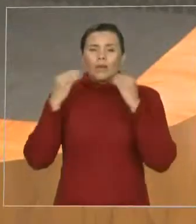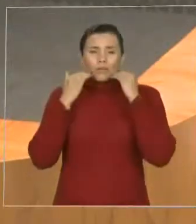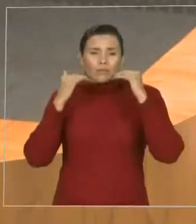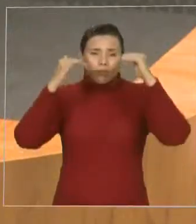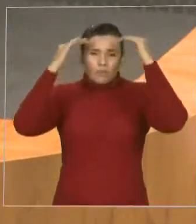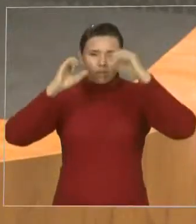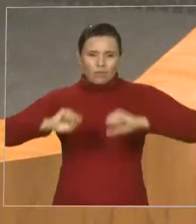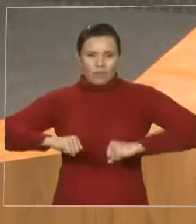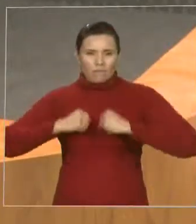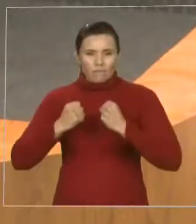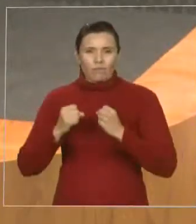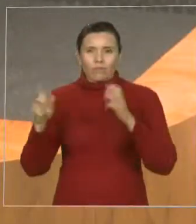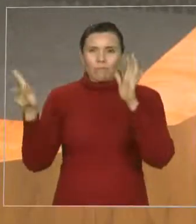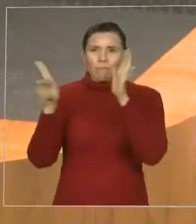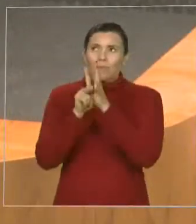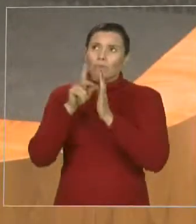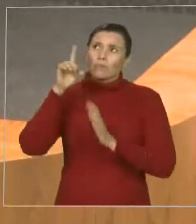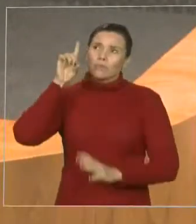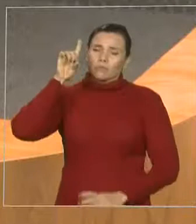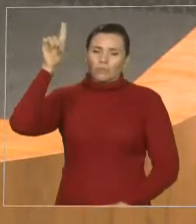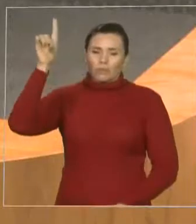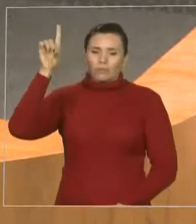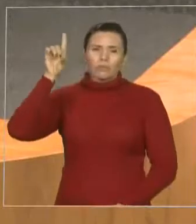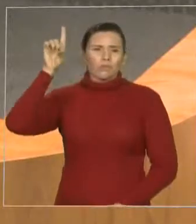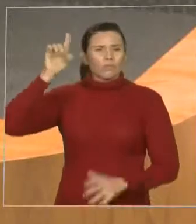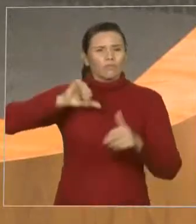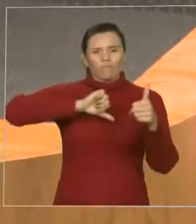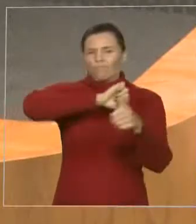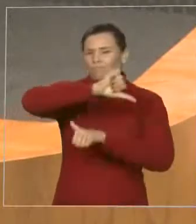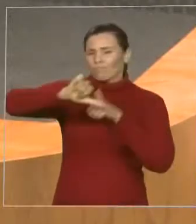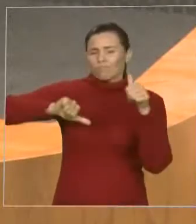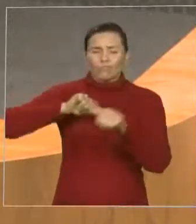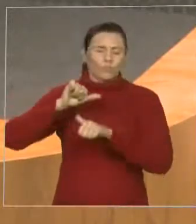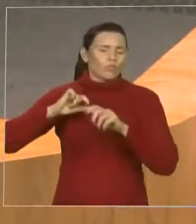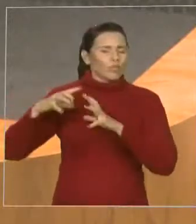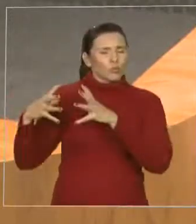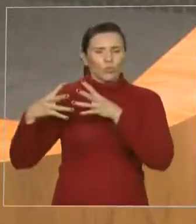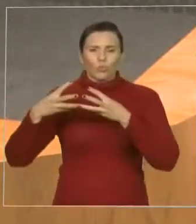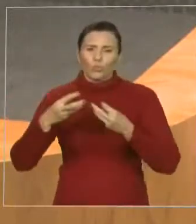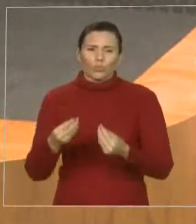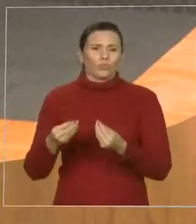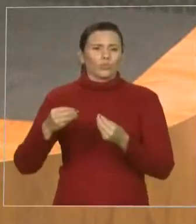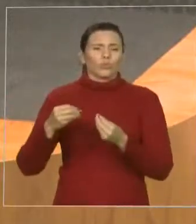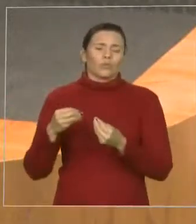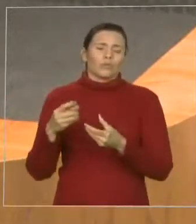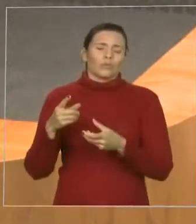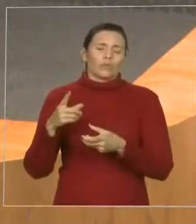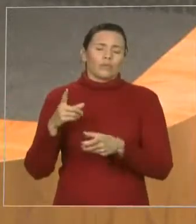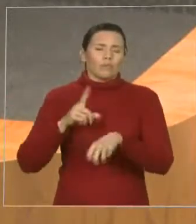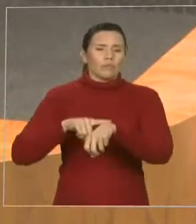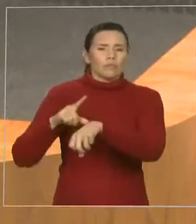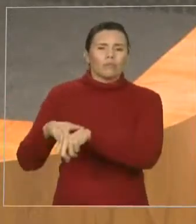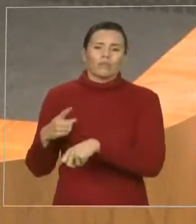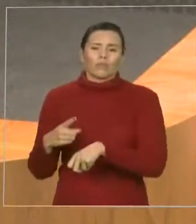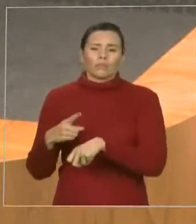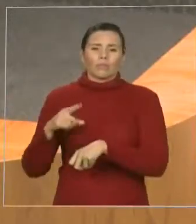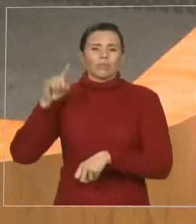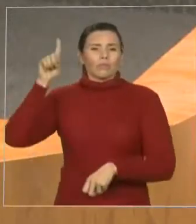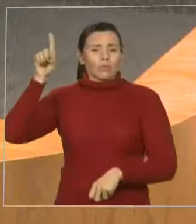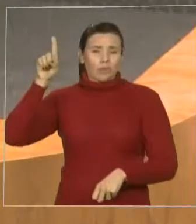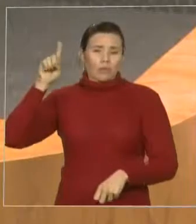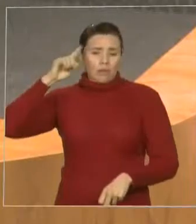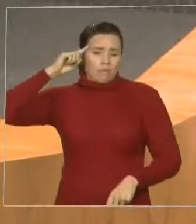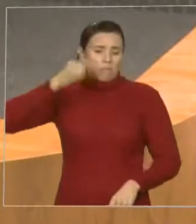força. E ele muda os tempos e as estações, ele remove os reis e estabelece os reis.